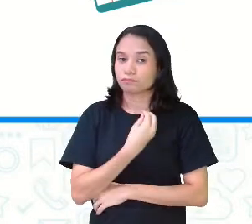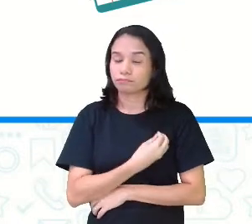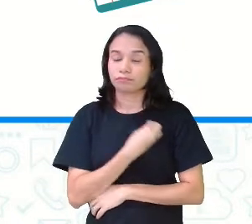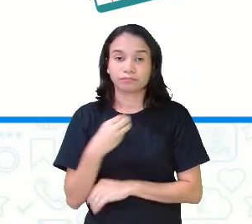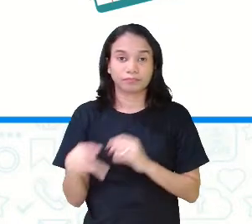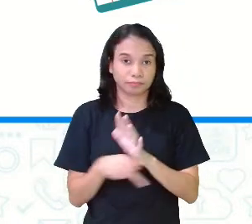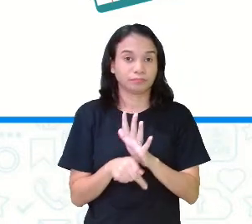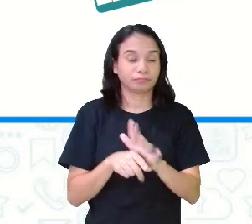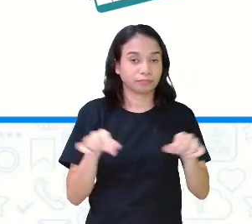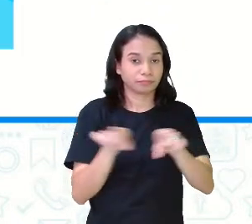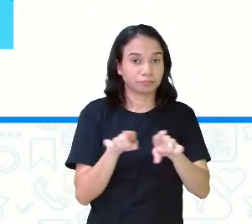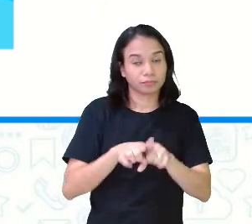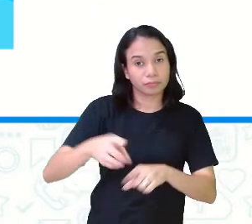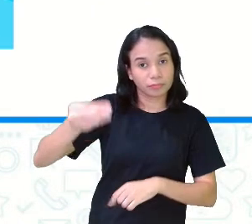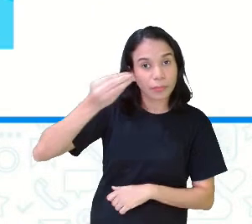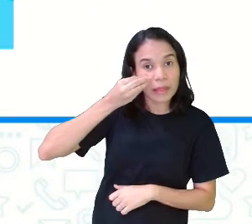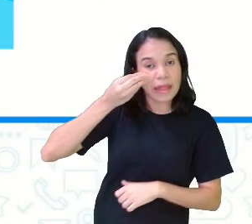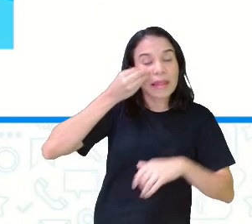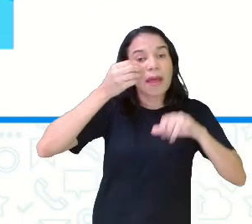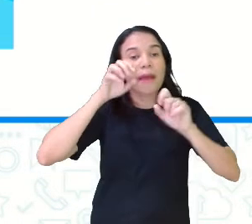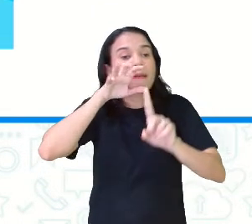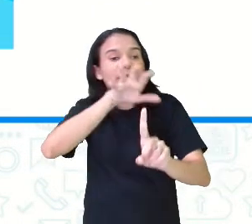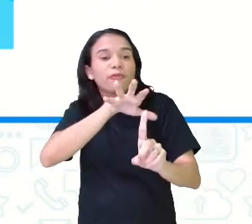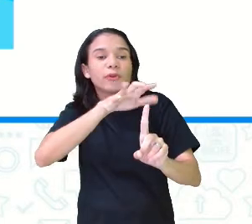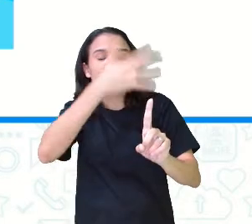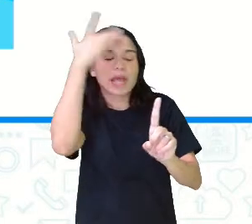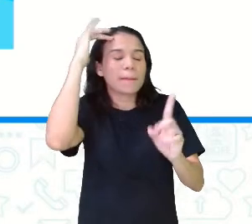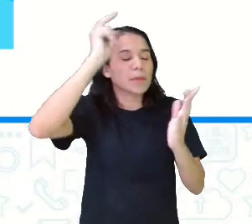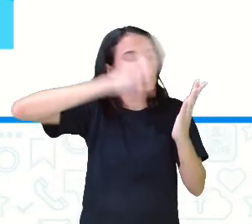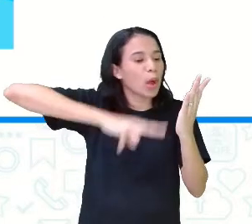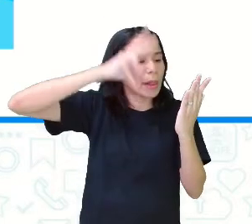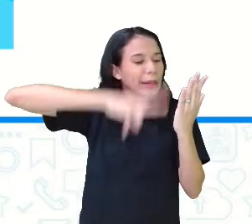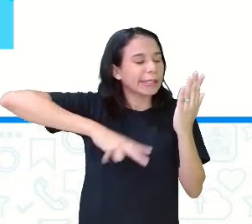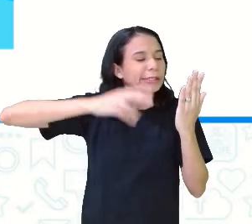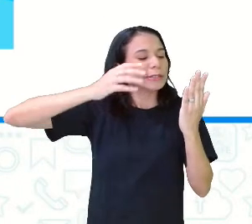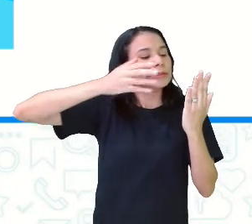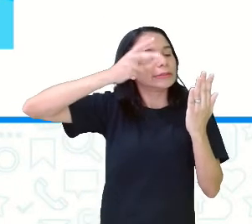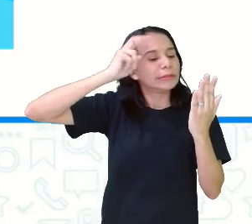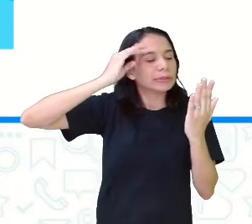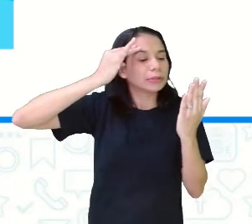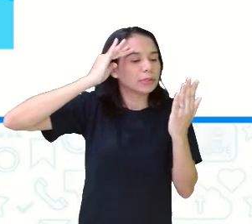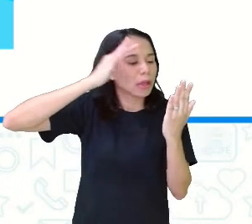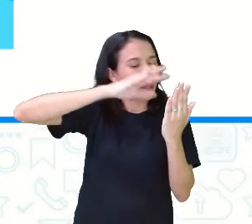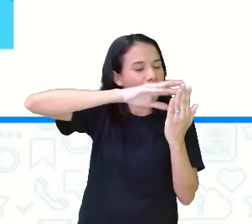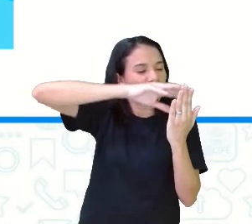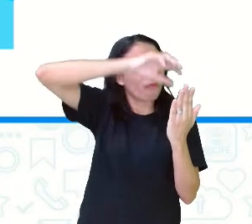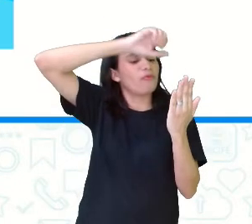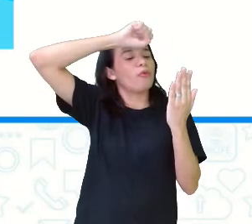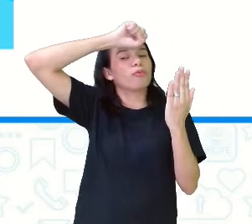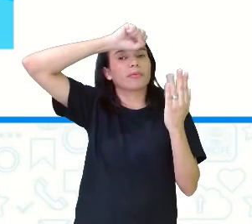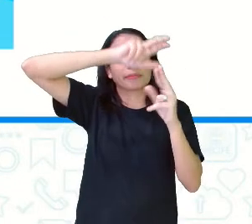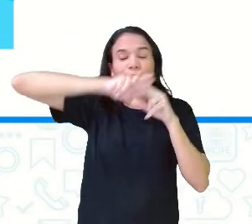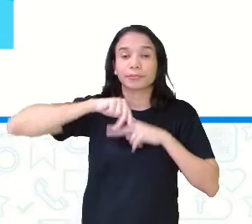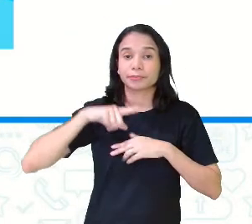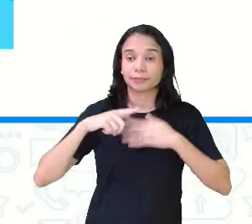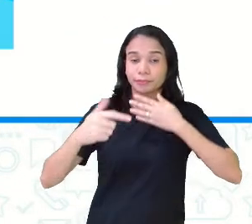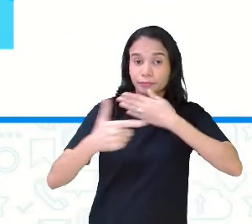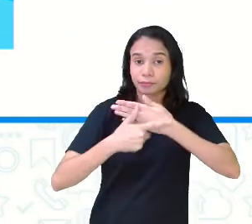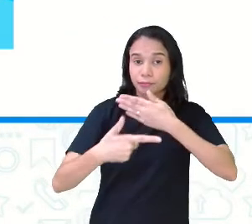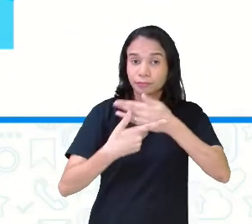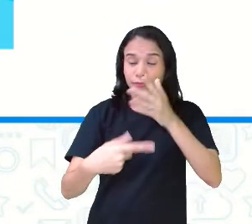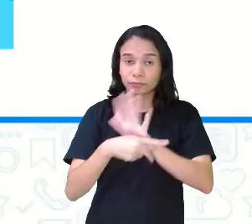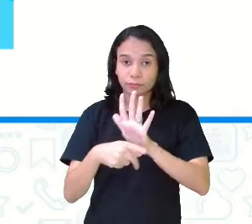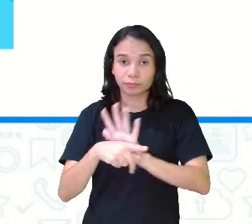opinião. E ele vai tentar influenciar os leitores, tá? Assim, a função da